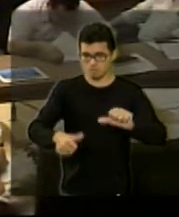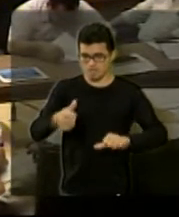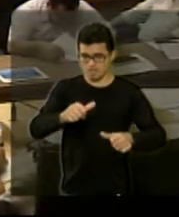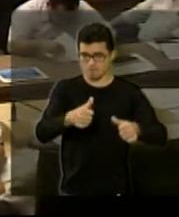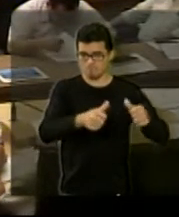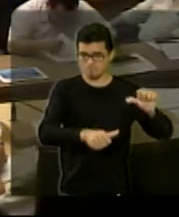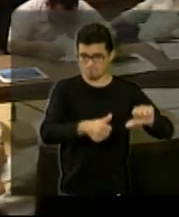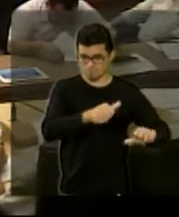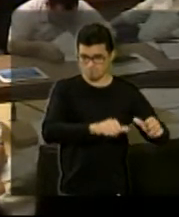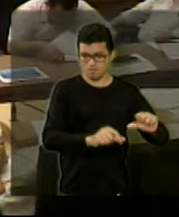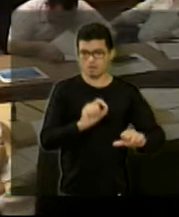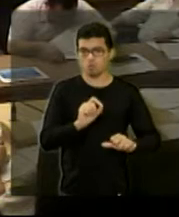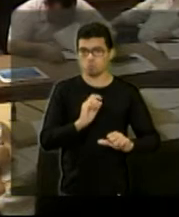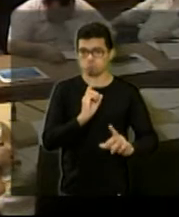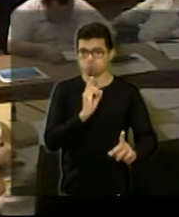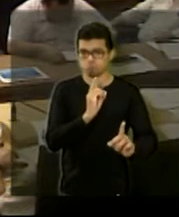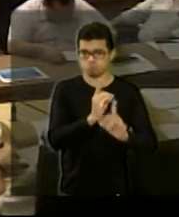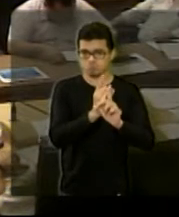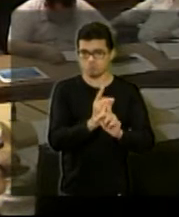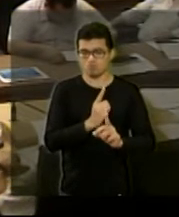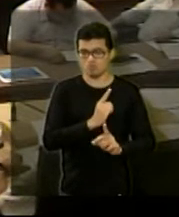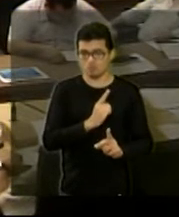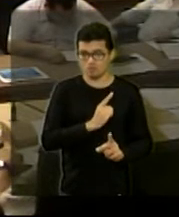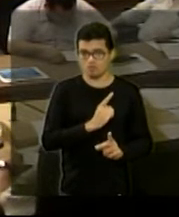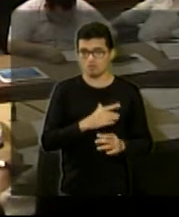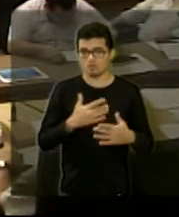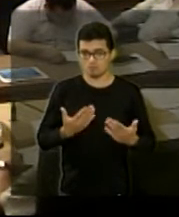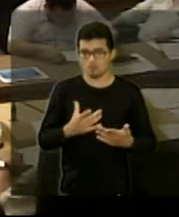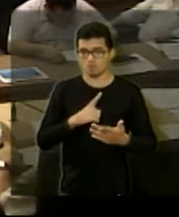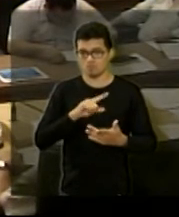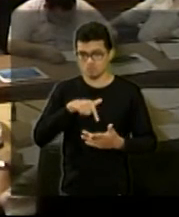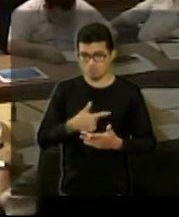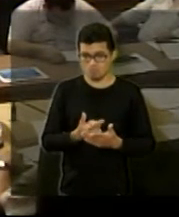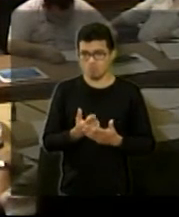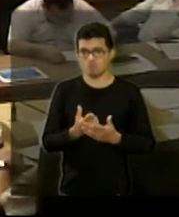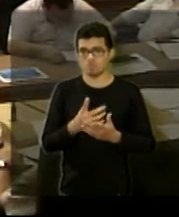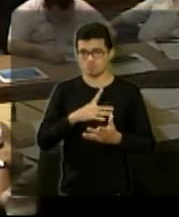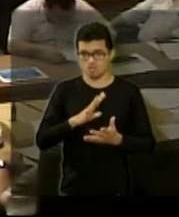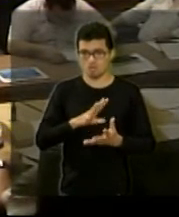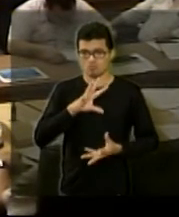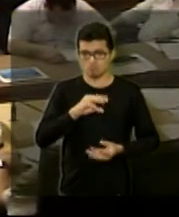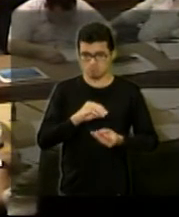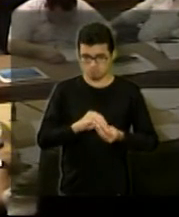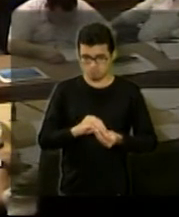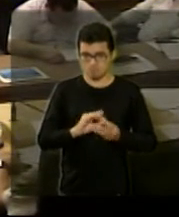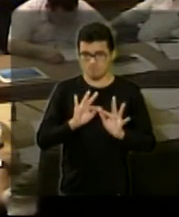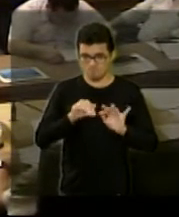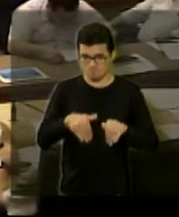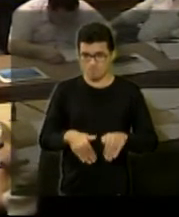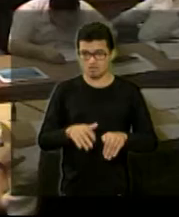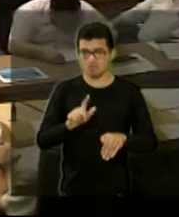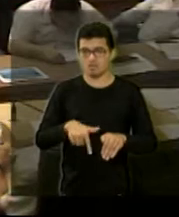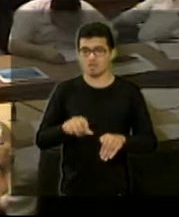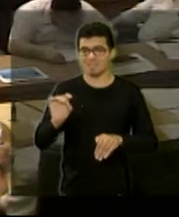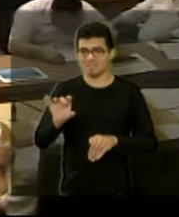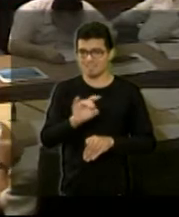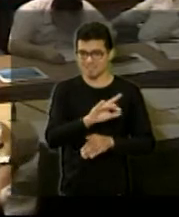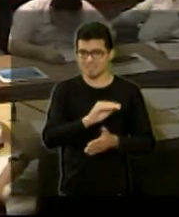identificado. Então, foi fechado, mas de acordo com o que a secretaria falou assim,